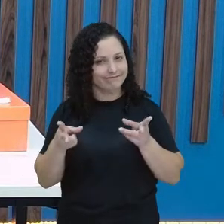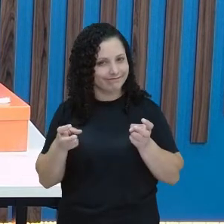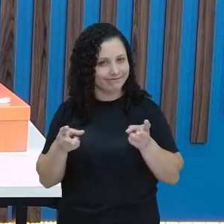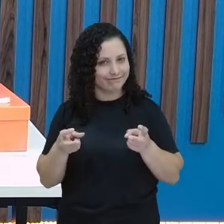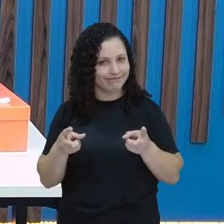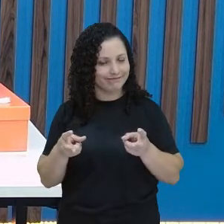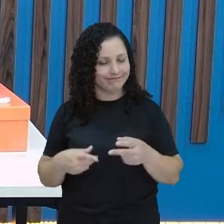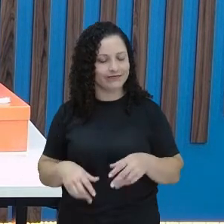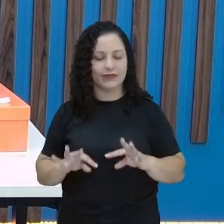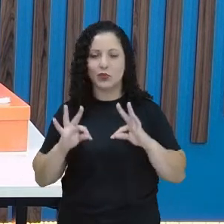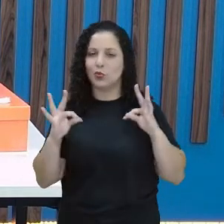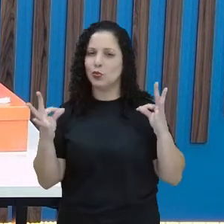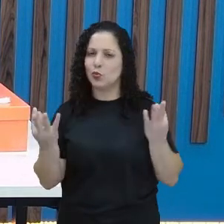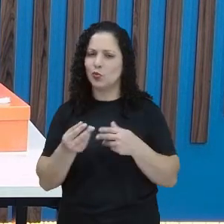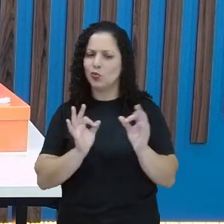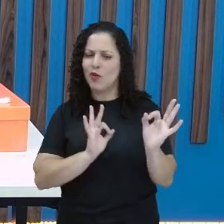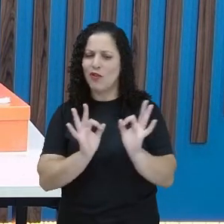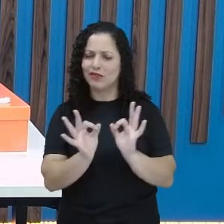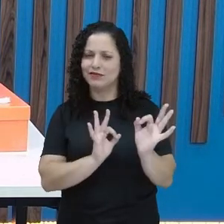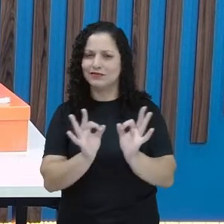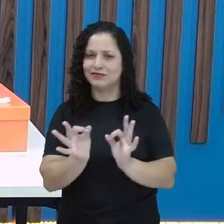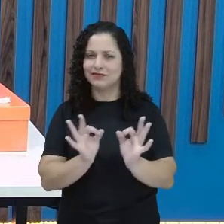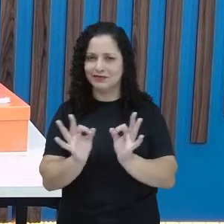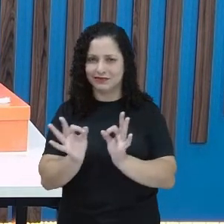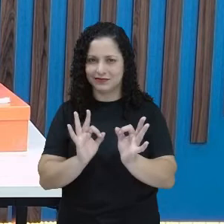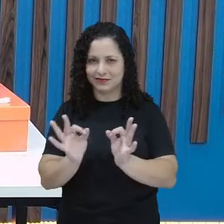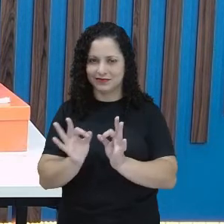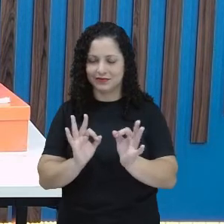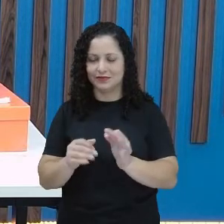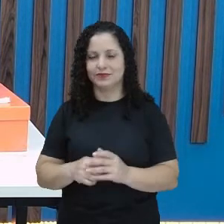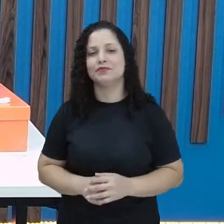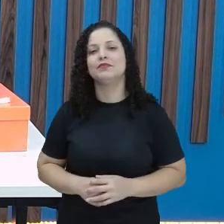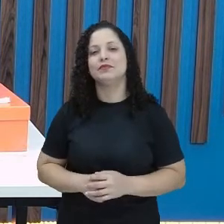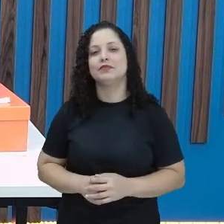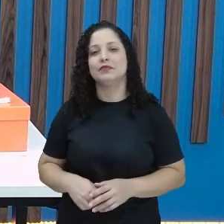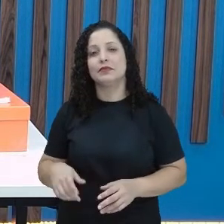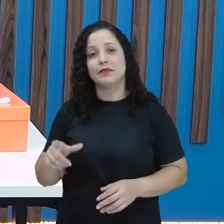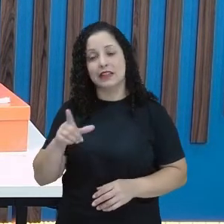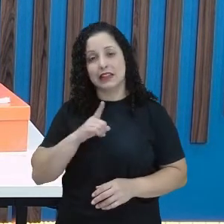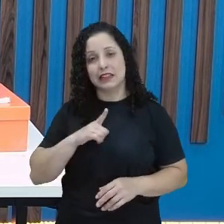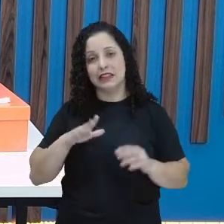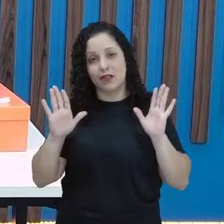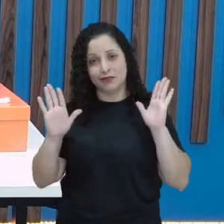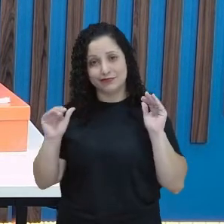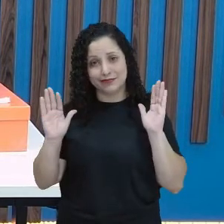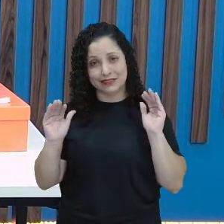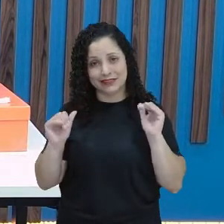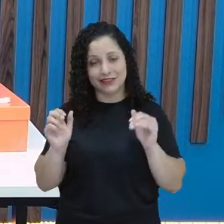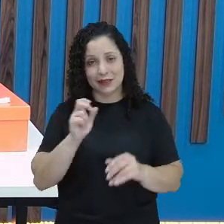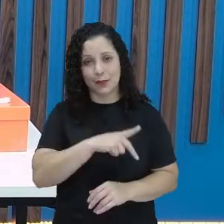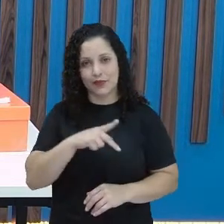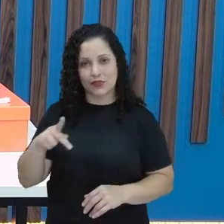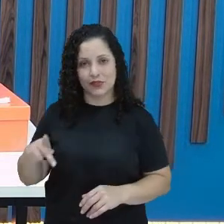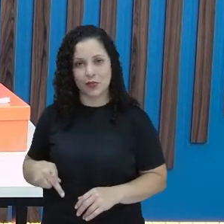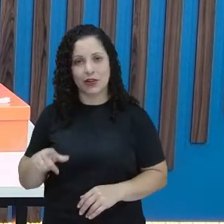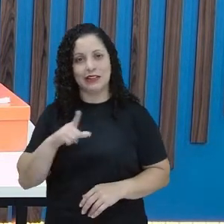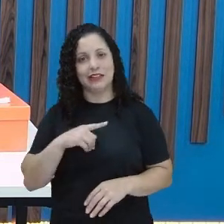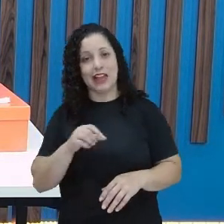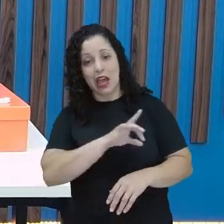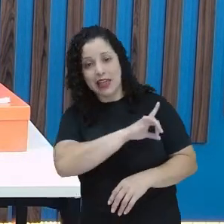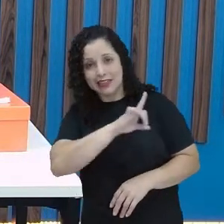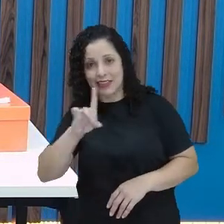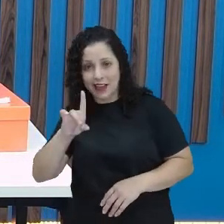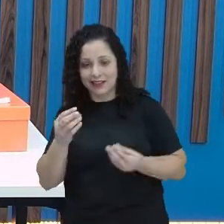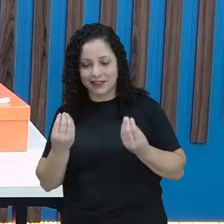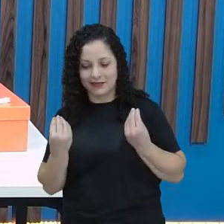estava todo estruturado o bilhete, não é? Com a despedida, não é? Da professora com a data. Olha aí.